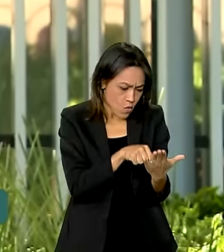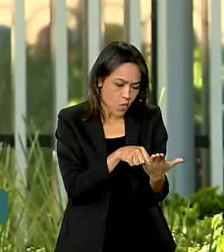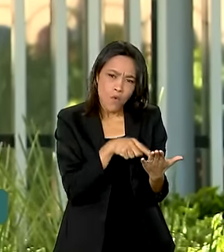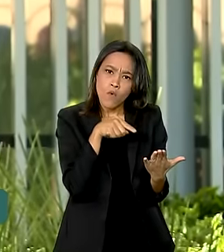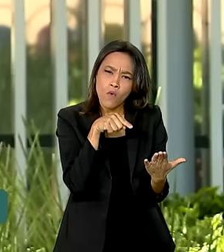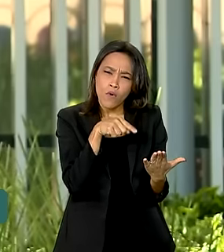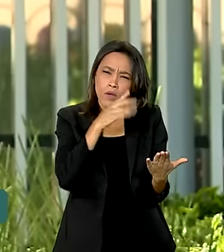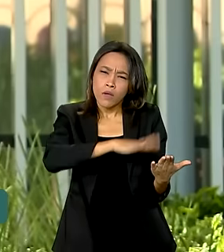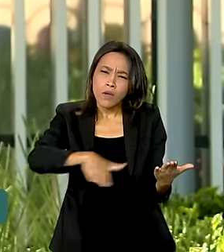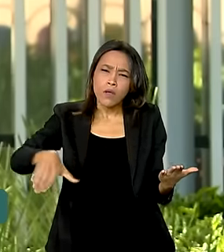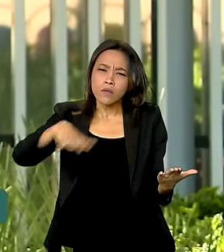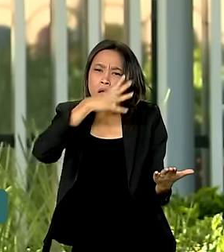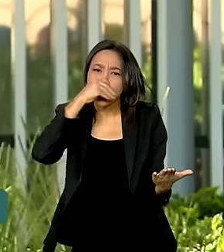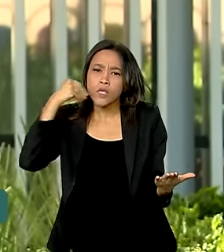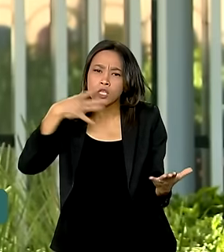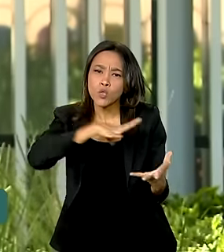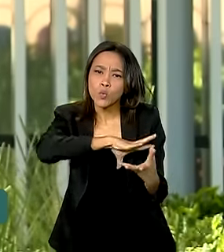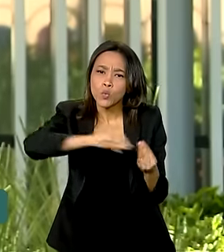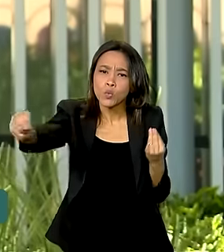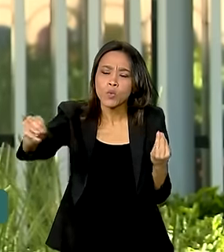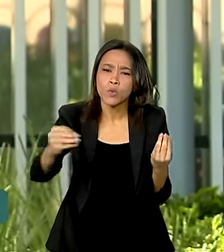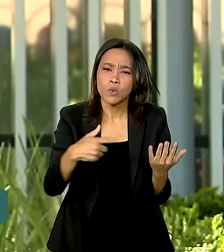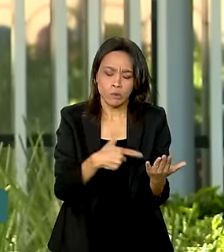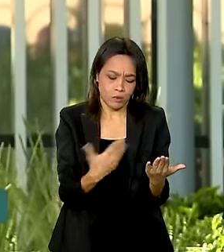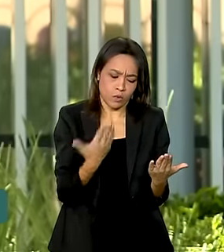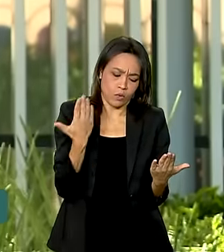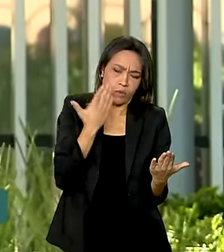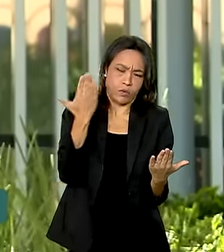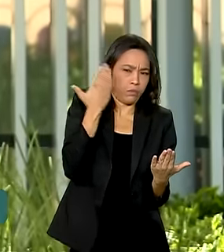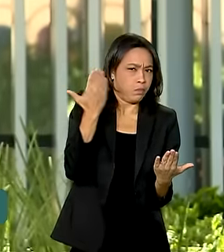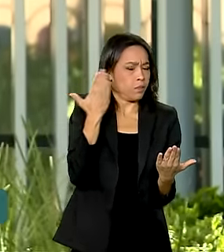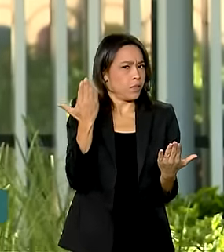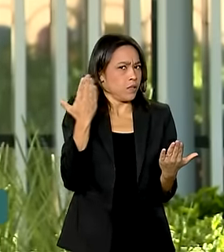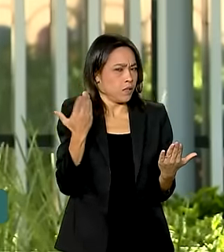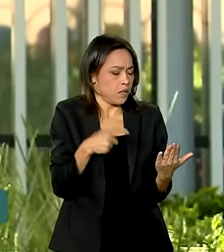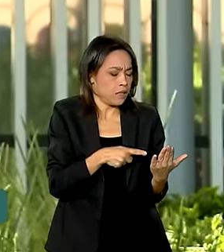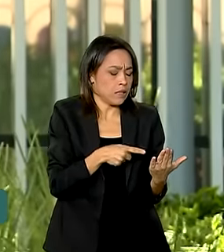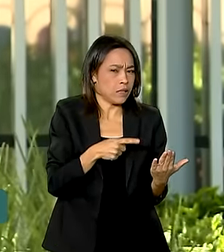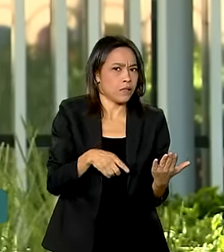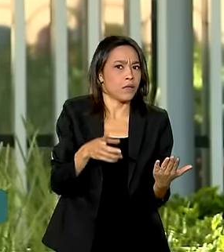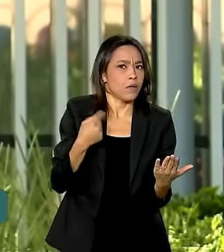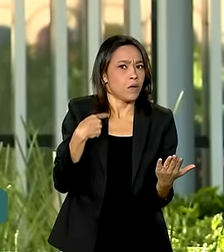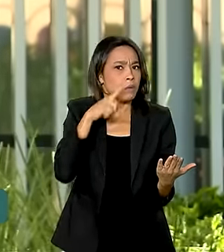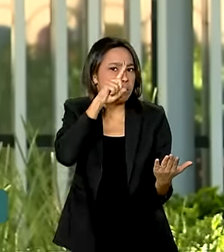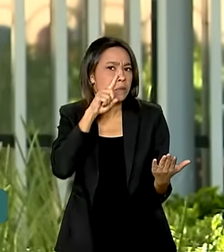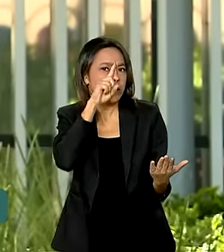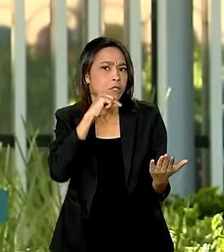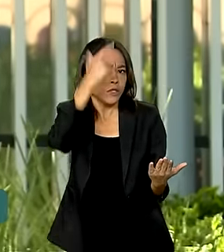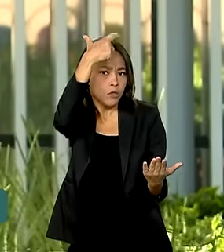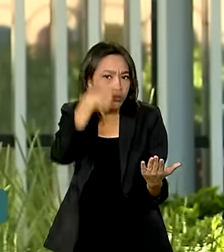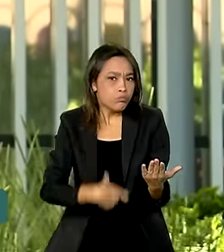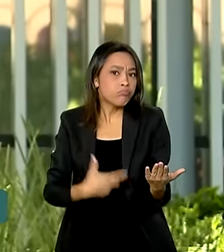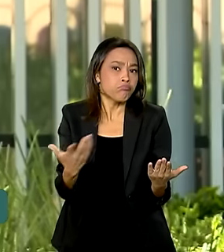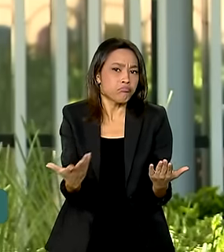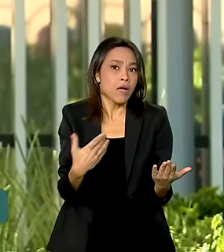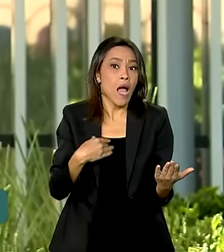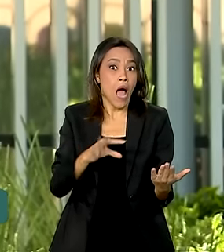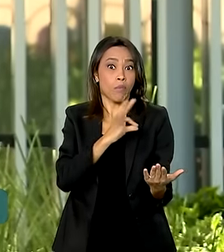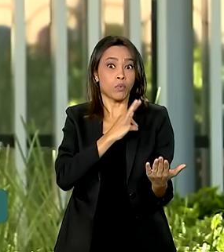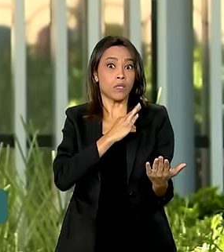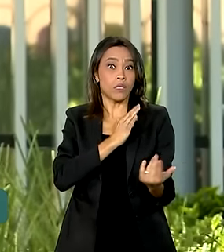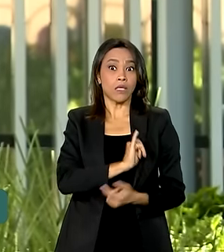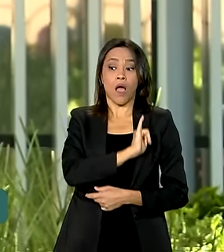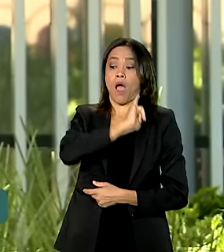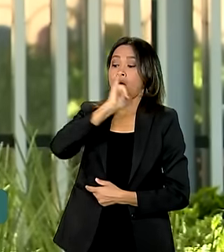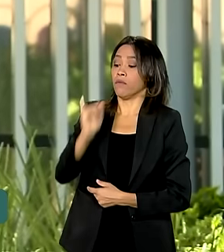criança ou adolescente em circunstâncias suspeitas e com iminente risco de lesão corporal, a Polícia Civil comunica ao